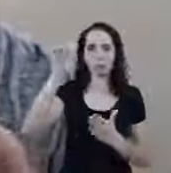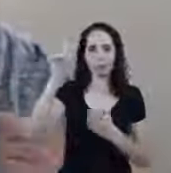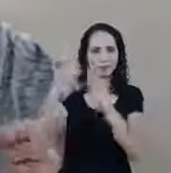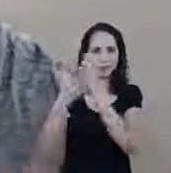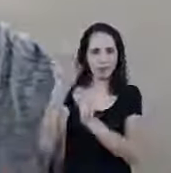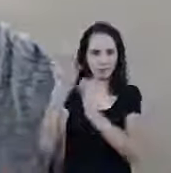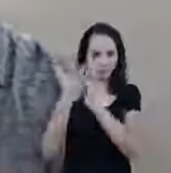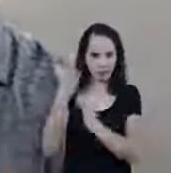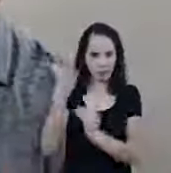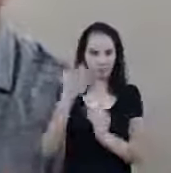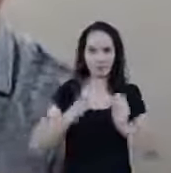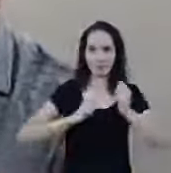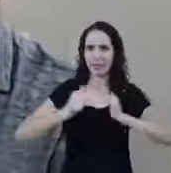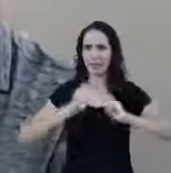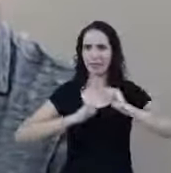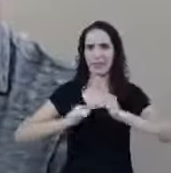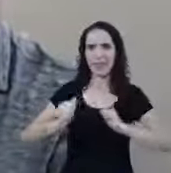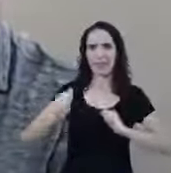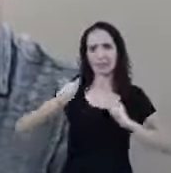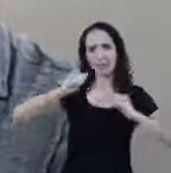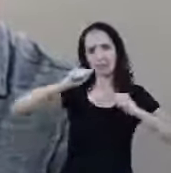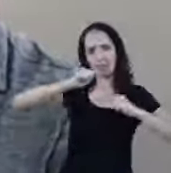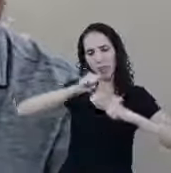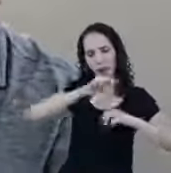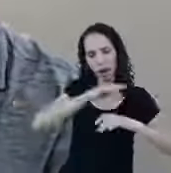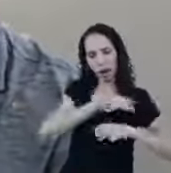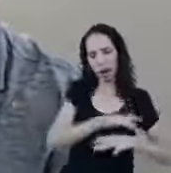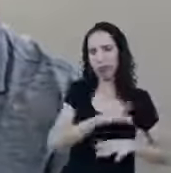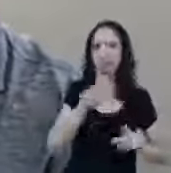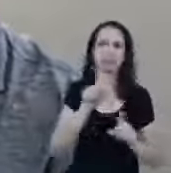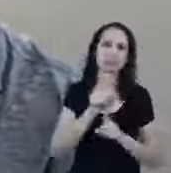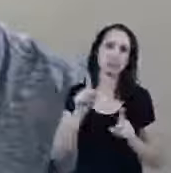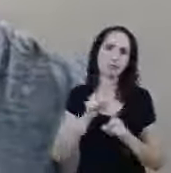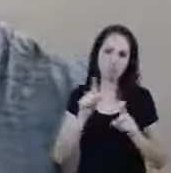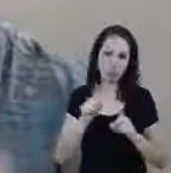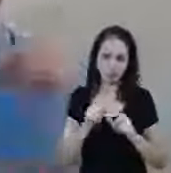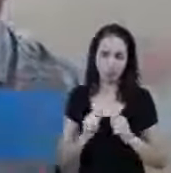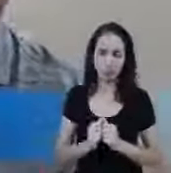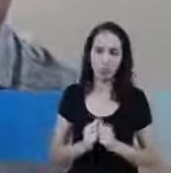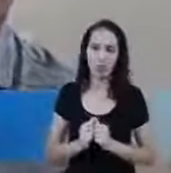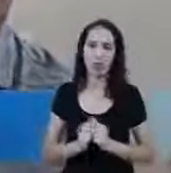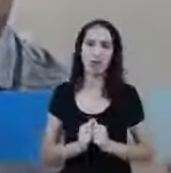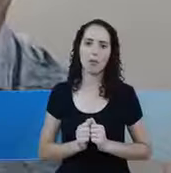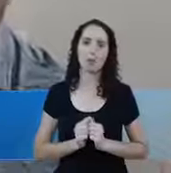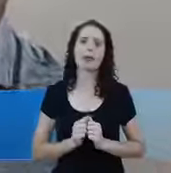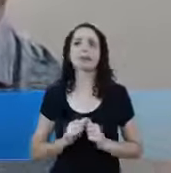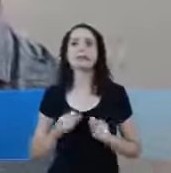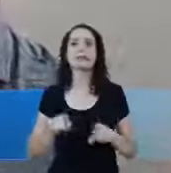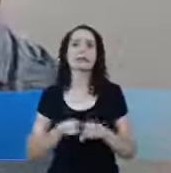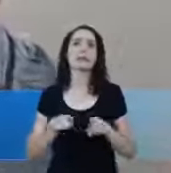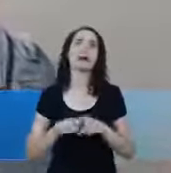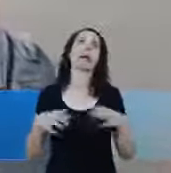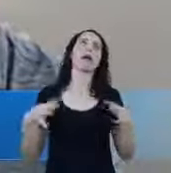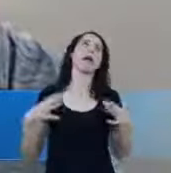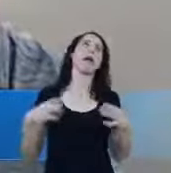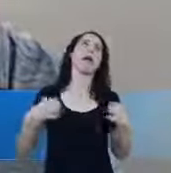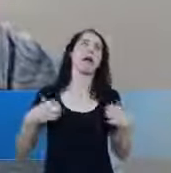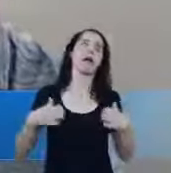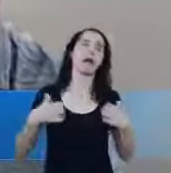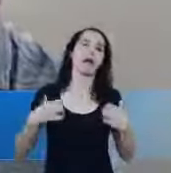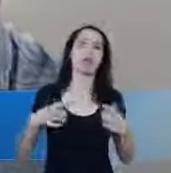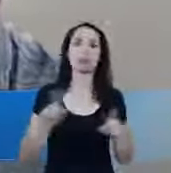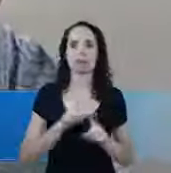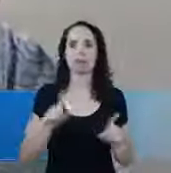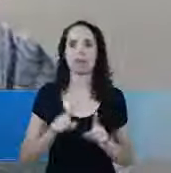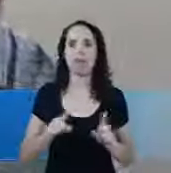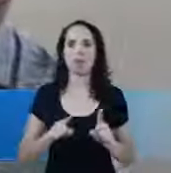Não permita a ansiedade Tomar conta de você Não permita Nem a ociosidade Nem a ansiedade Pode